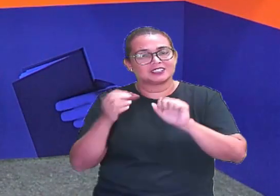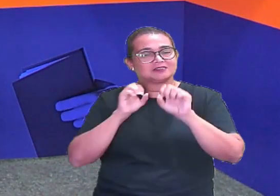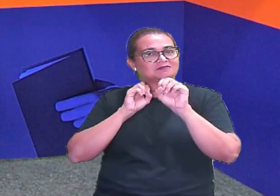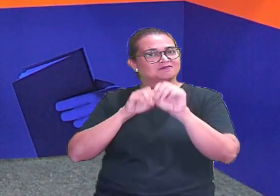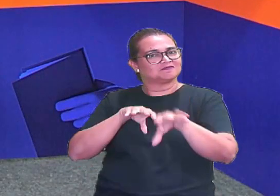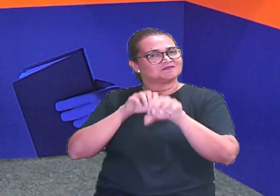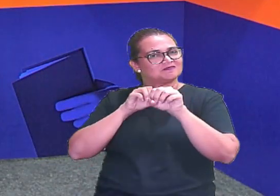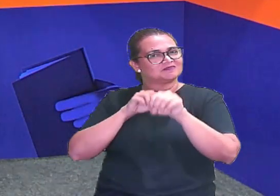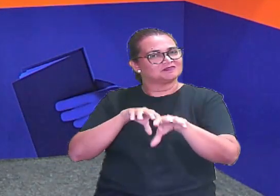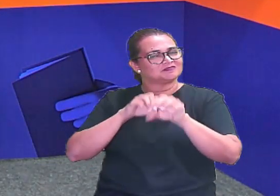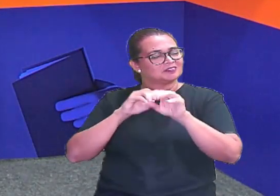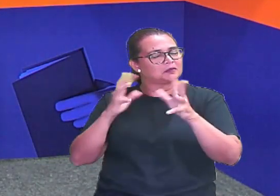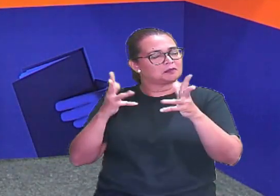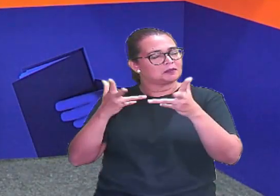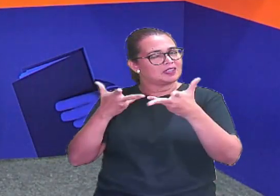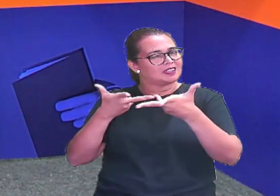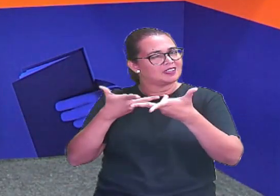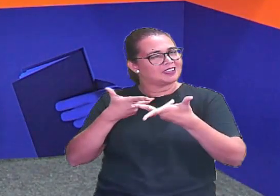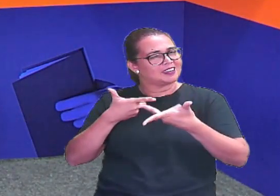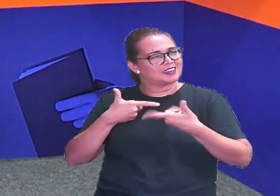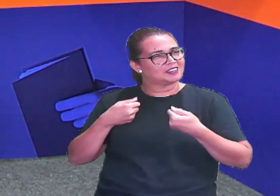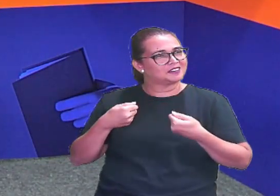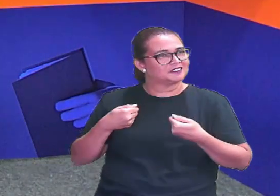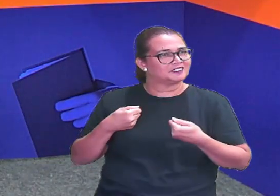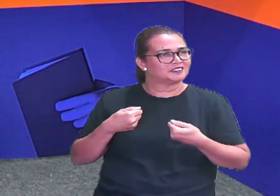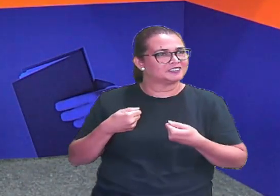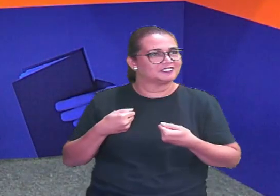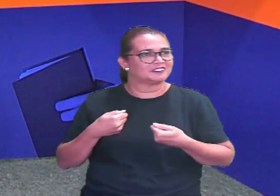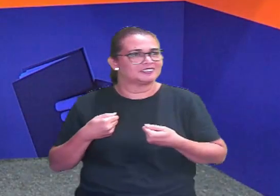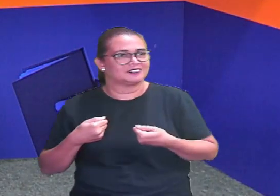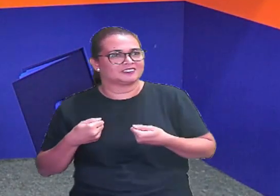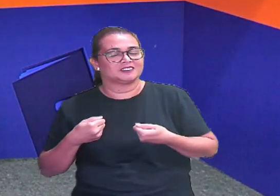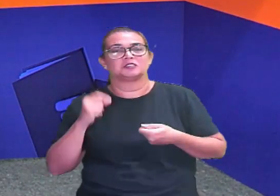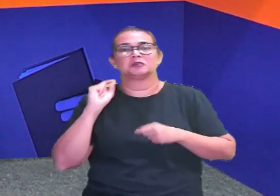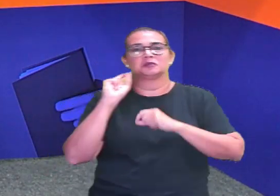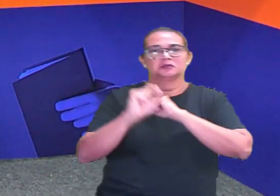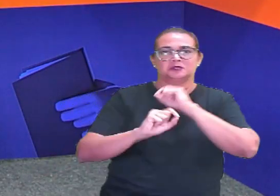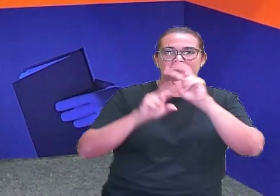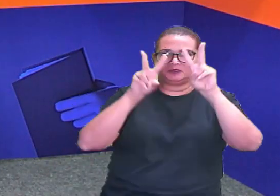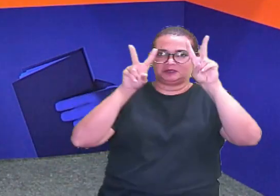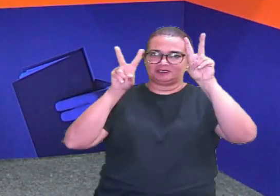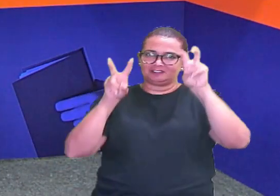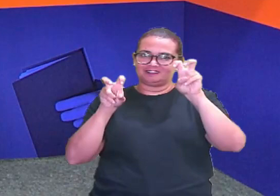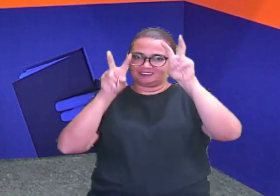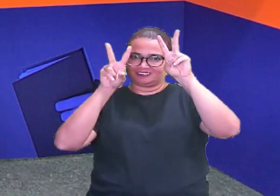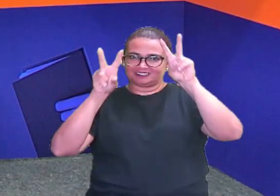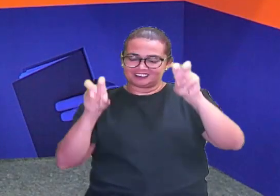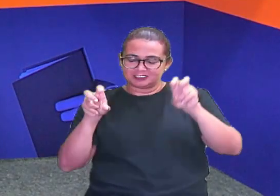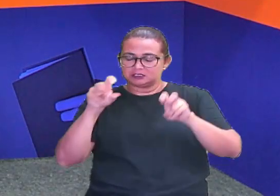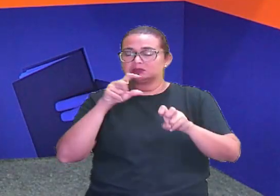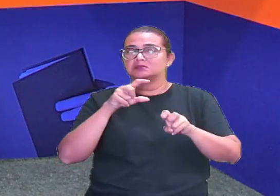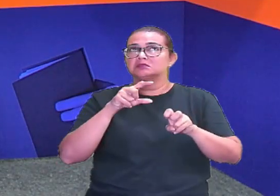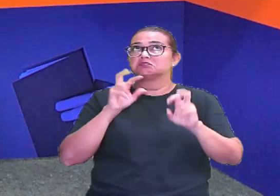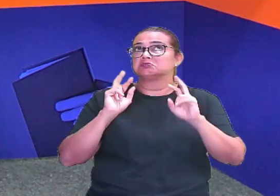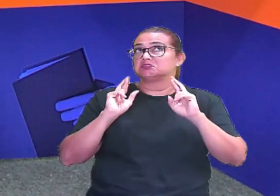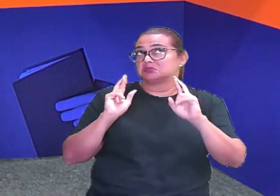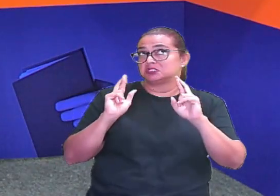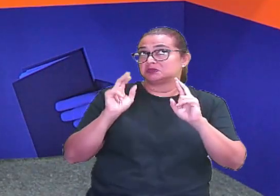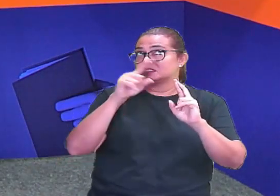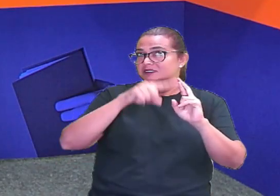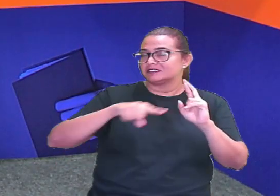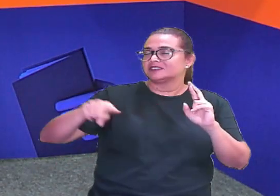maravilhosa, tá certo? E em um conteúdo que espero ser muito